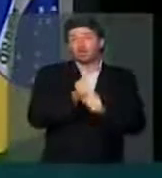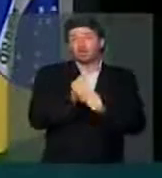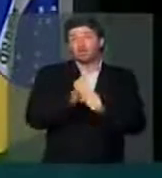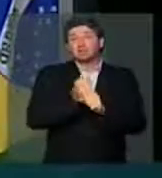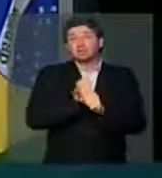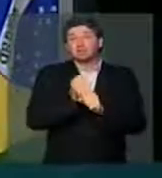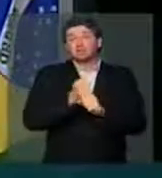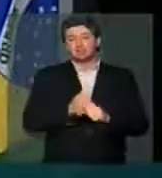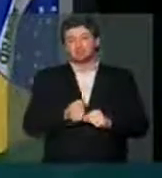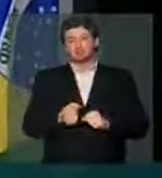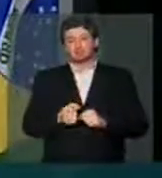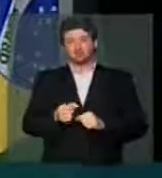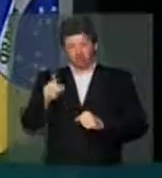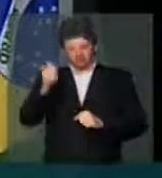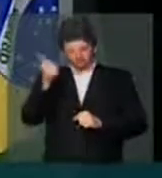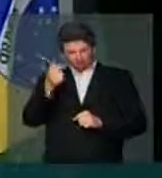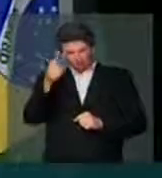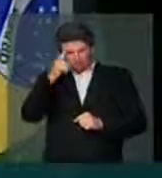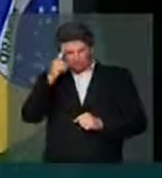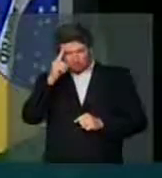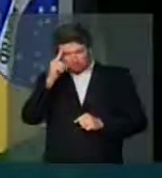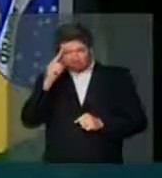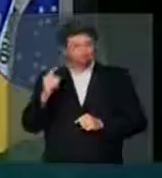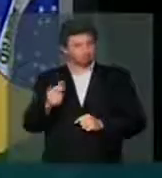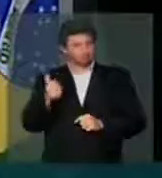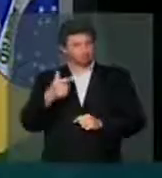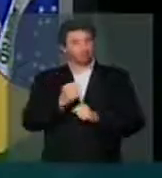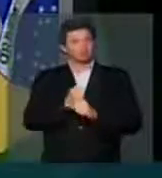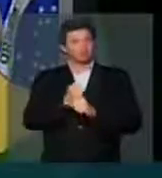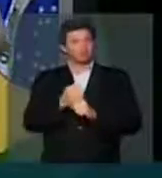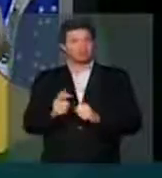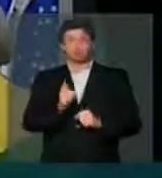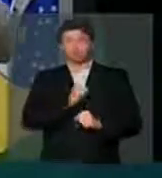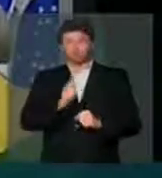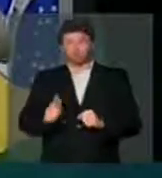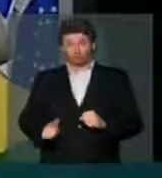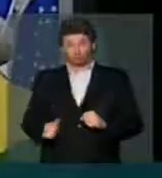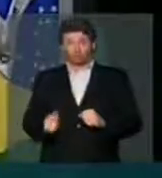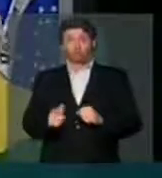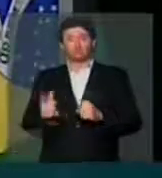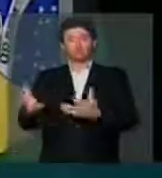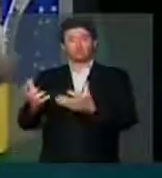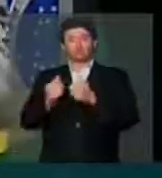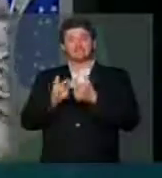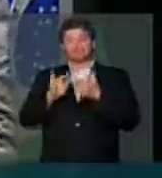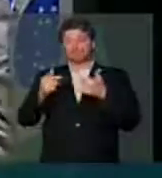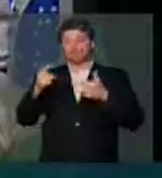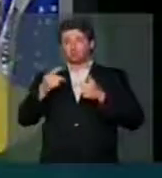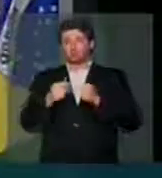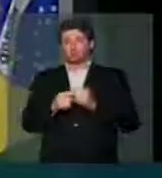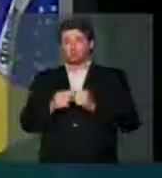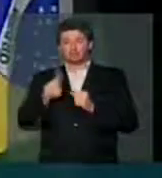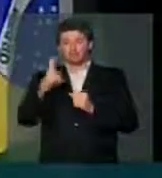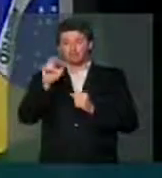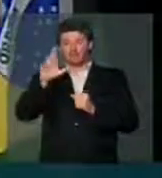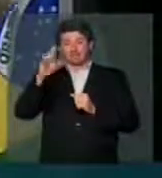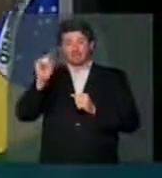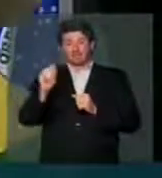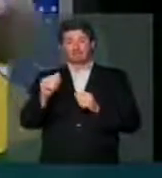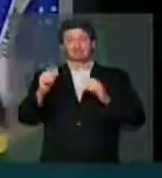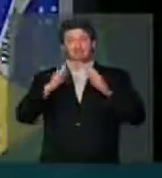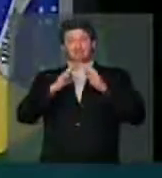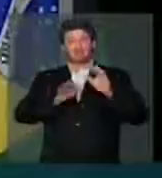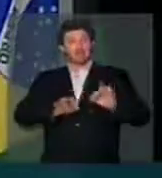não são 12 dias o governo recebeu uma herança uma casa